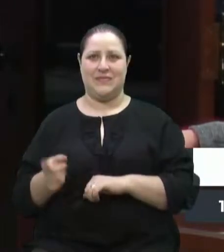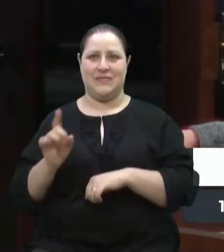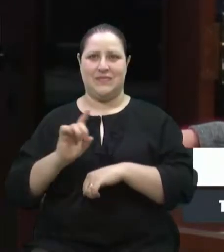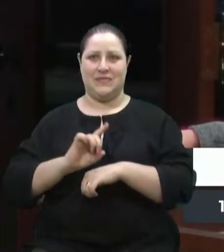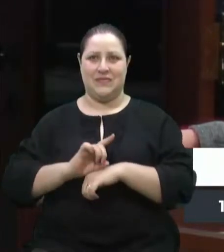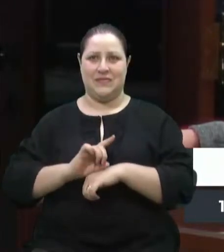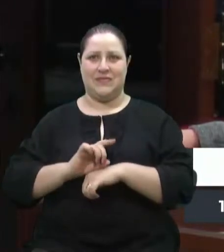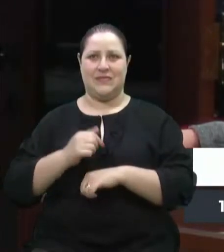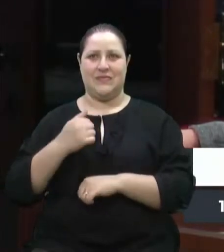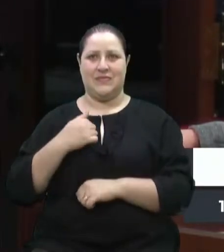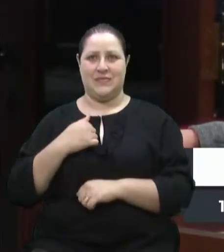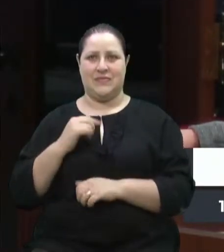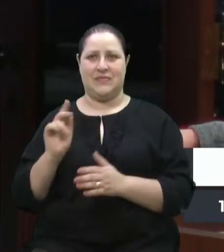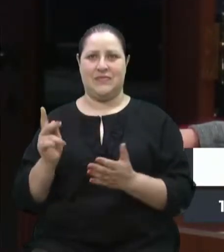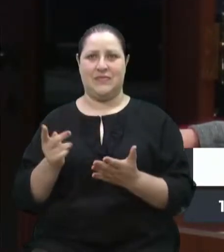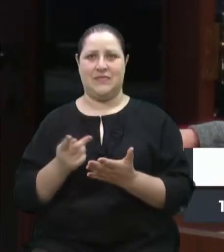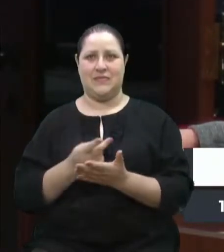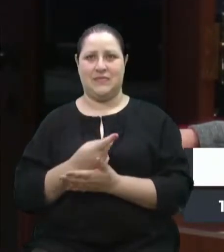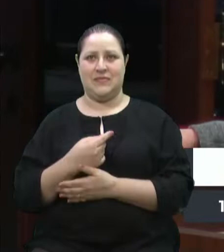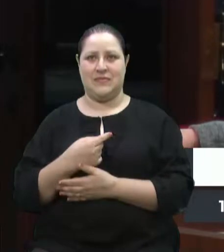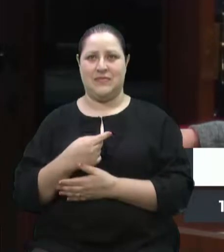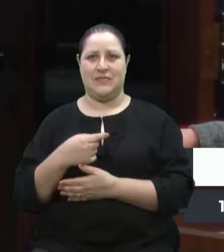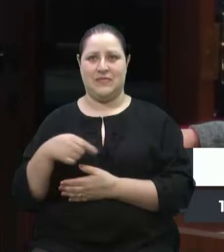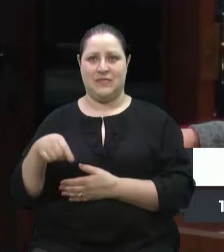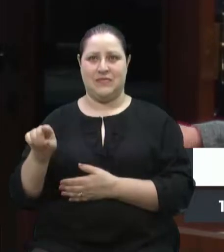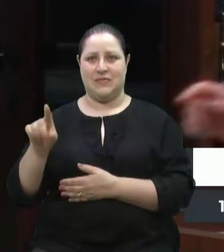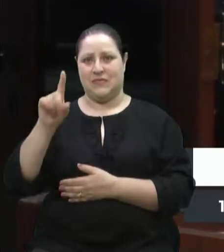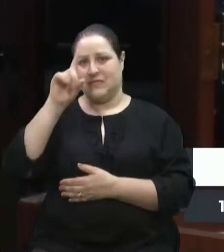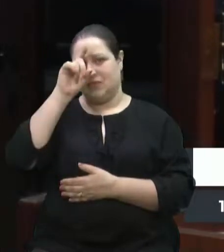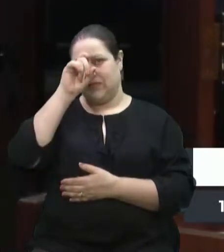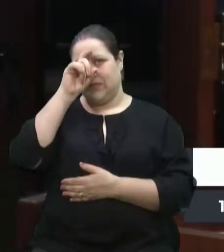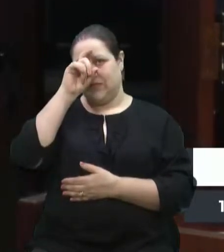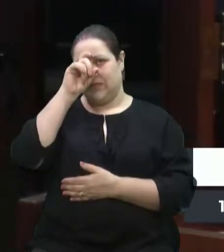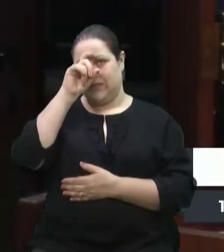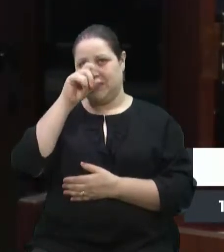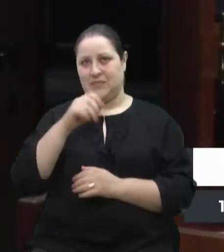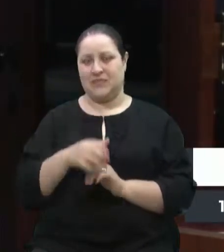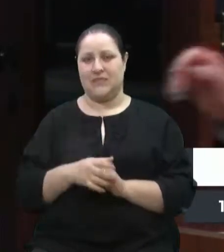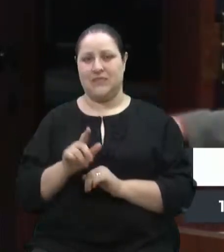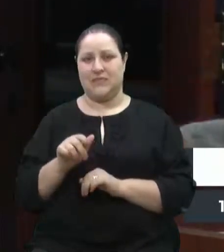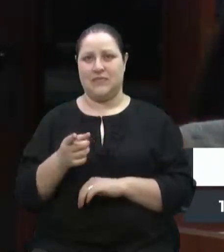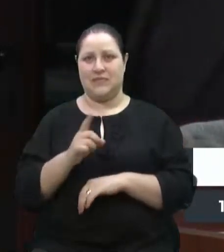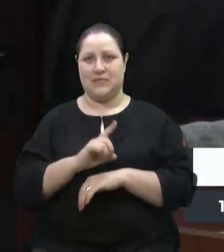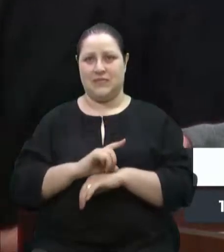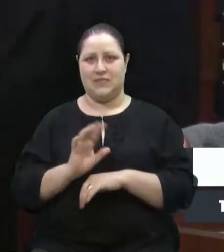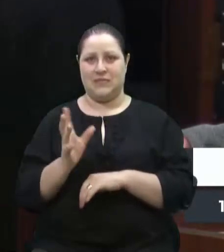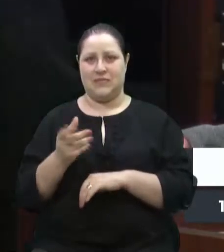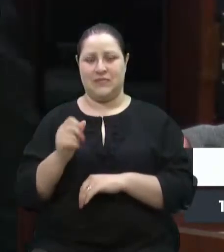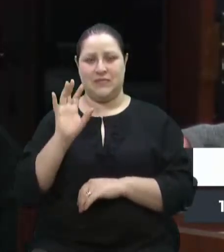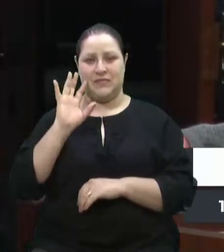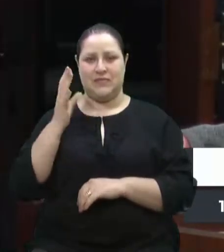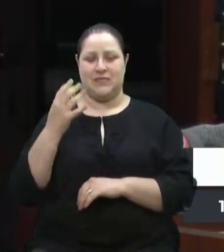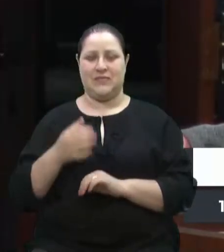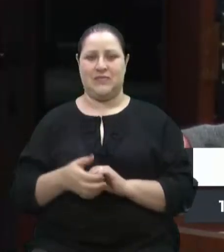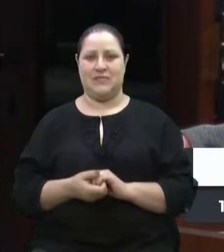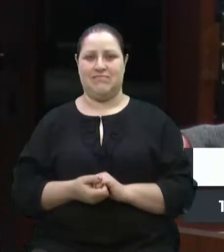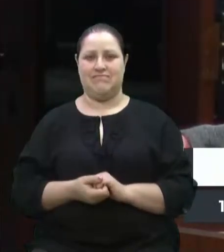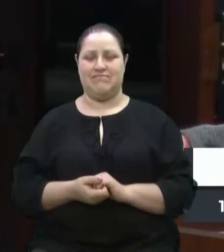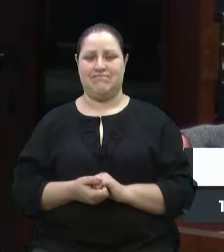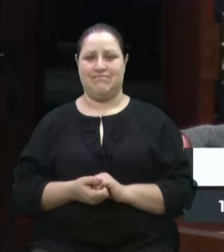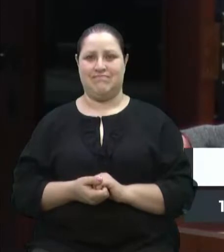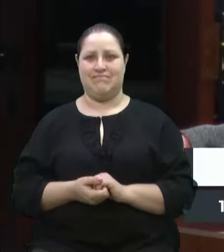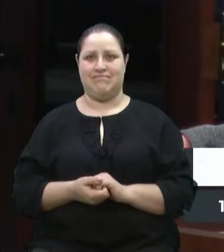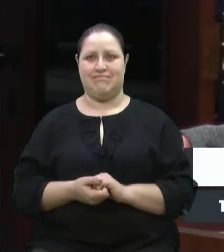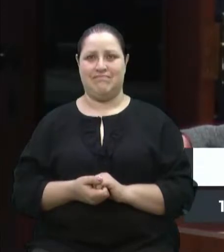dia em que eu acabei indo para o hospital, e foi o dia em que tudo isso aconteceu. E